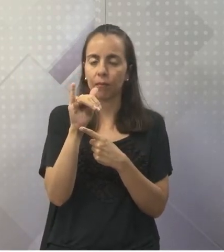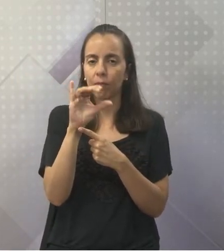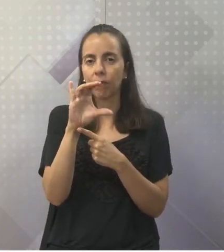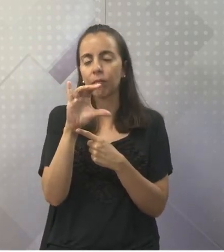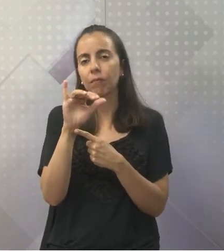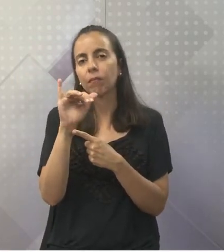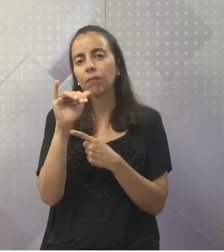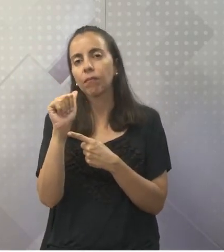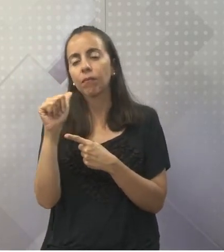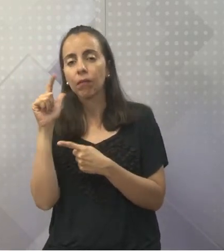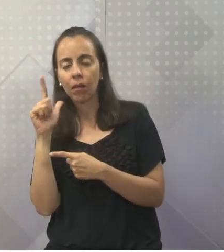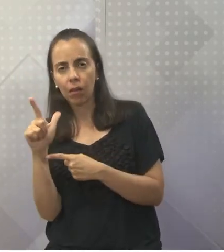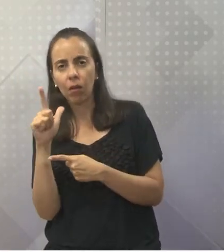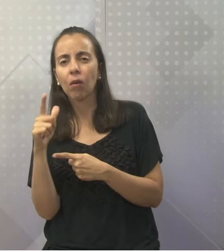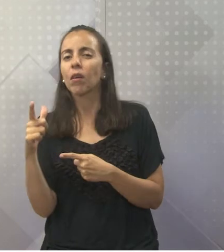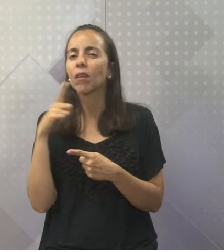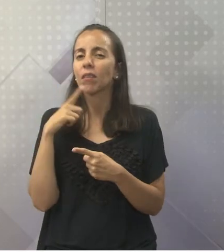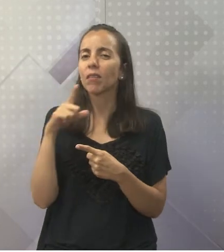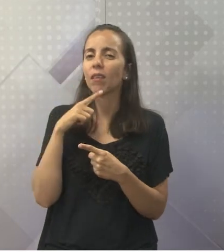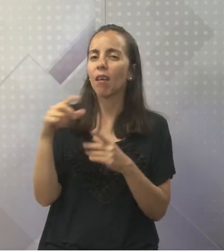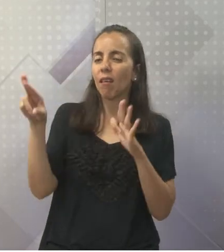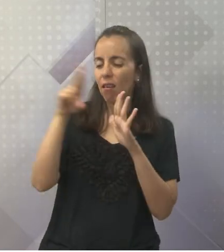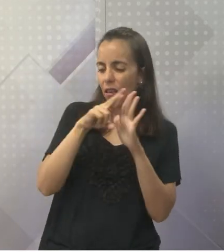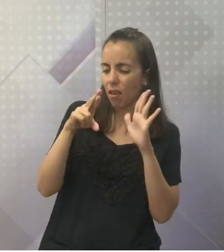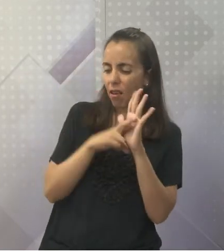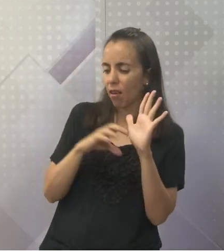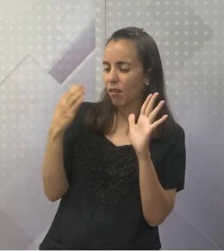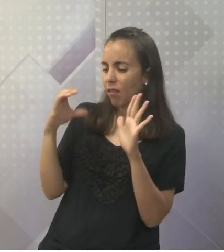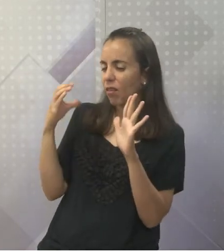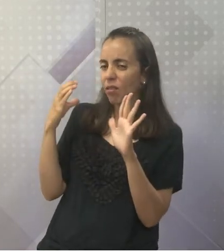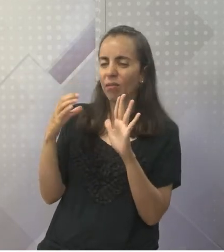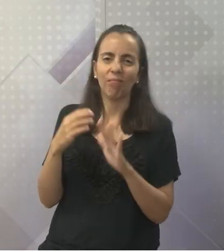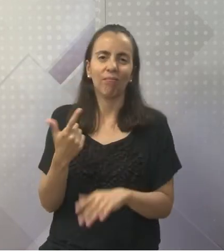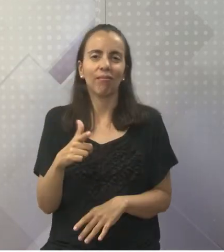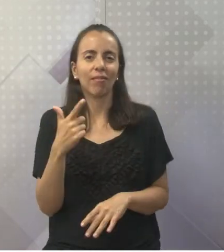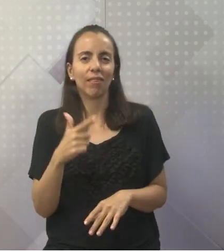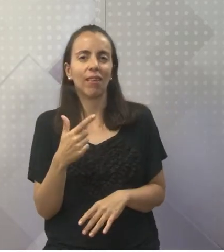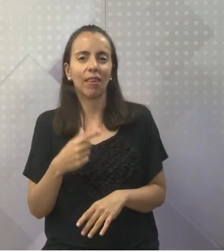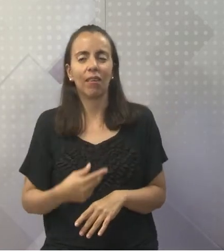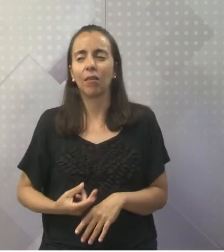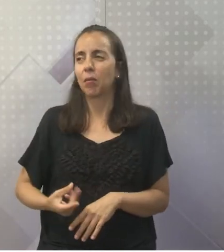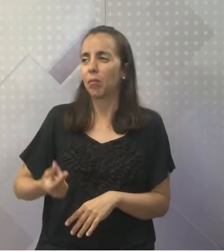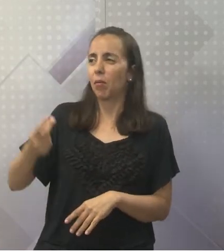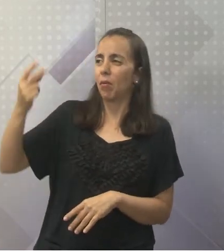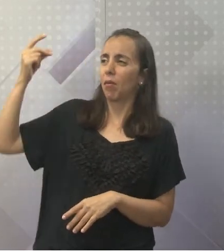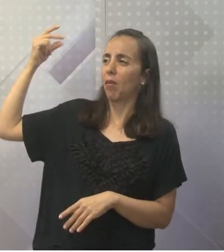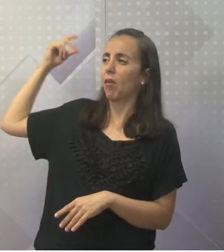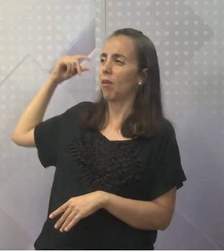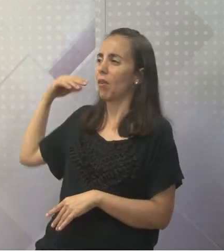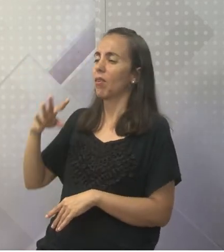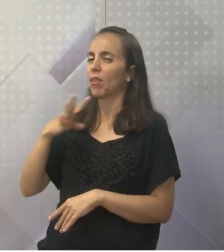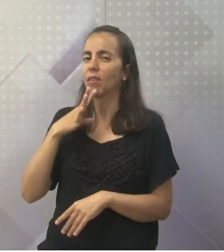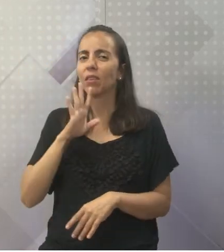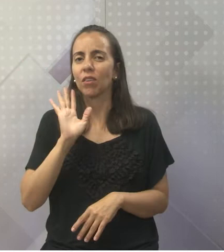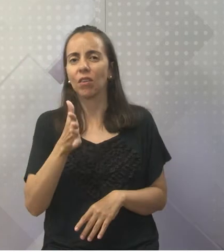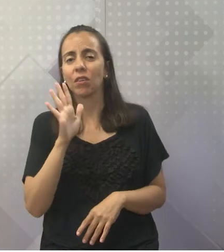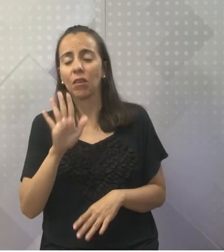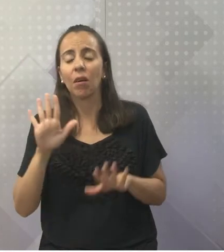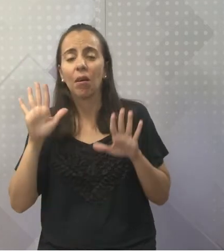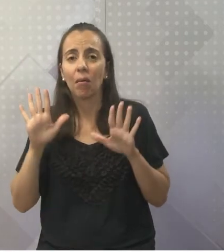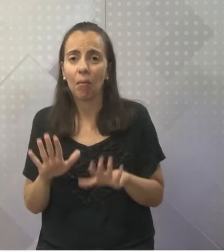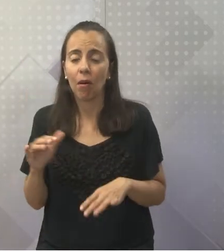critério científico. Ela foi usada há muito tempo atrás, mas não tem valor científico, porque